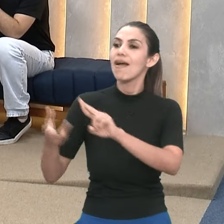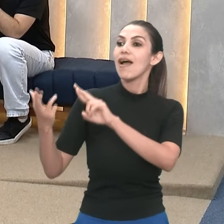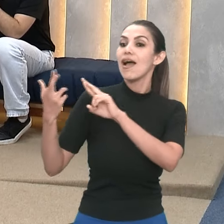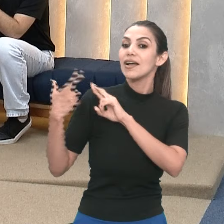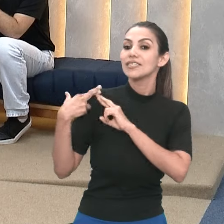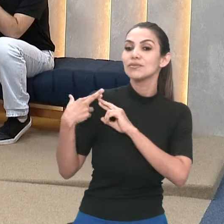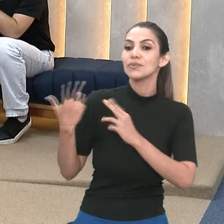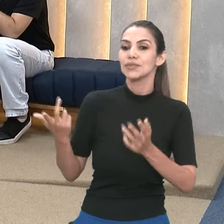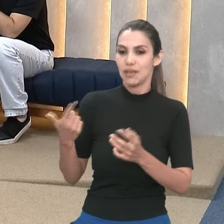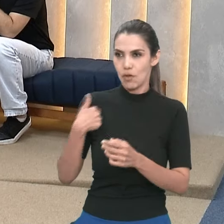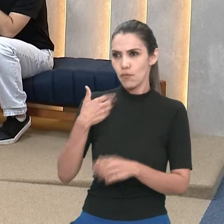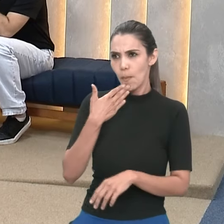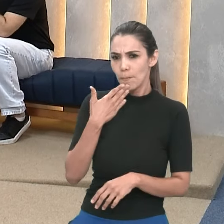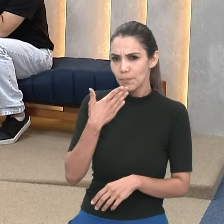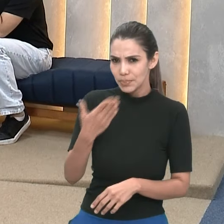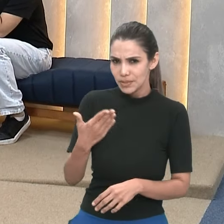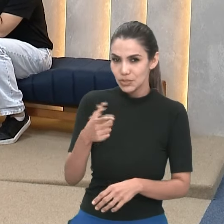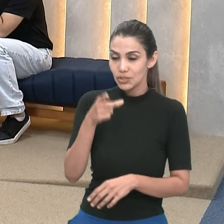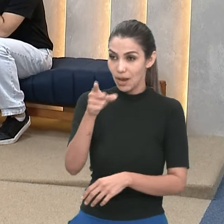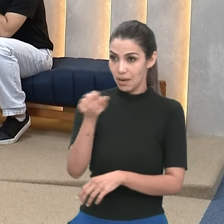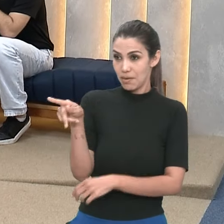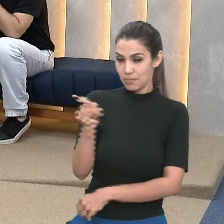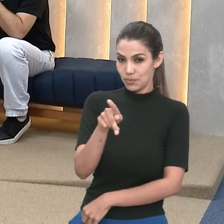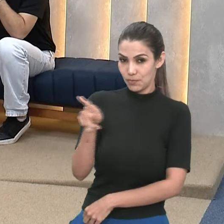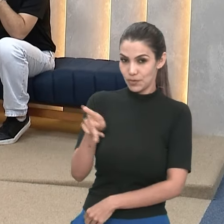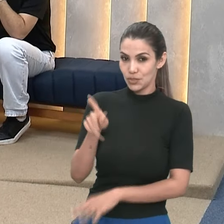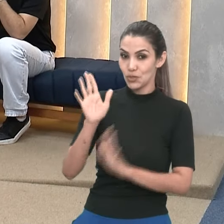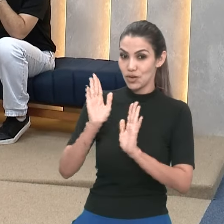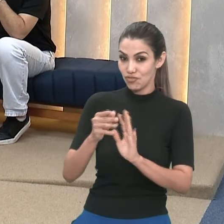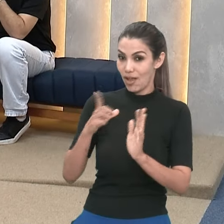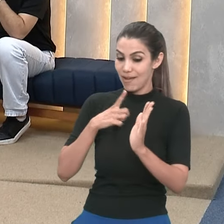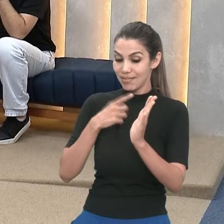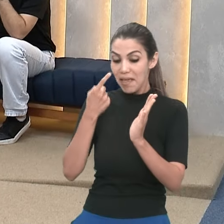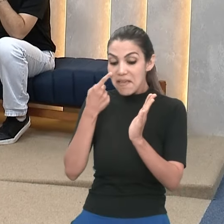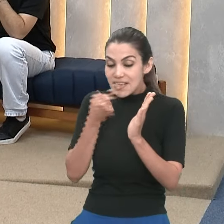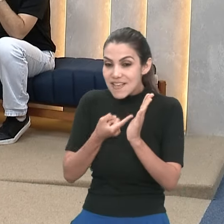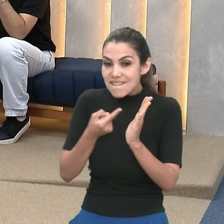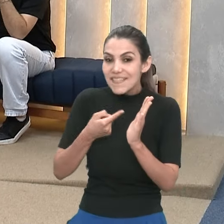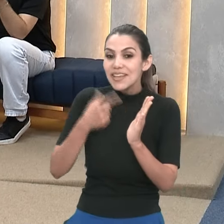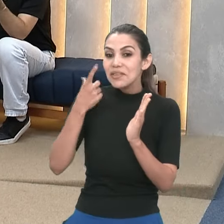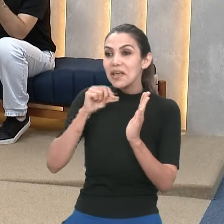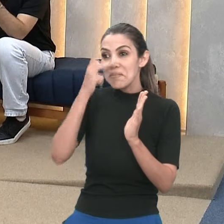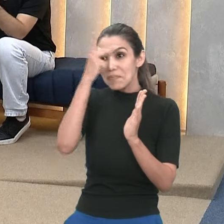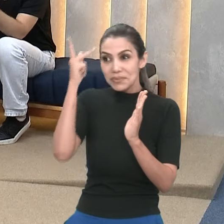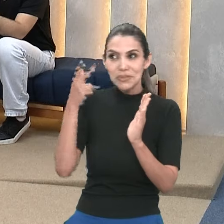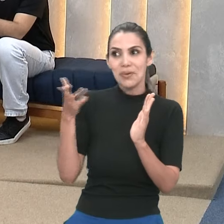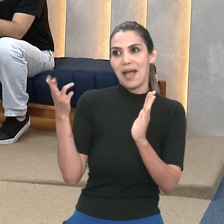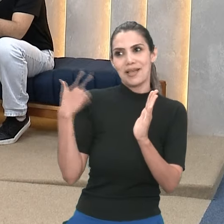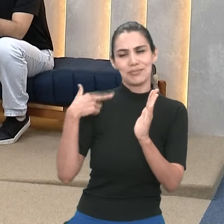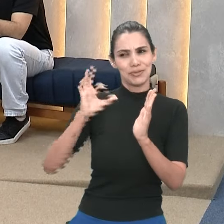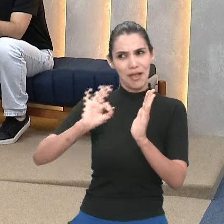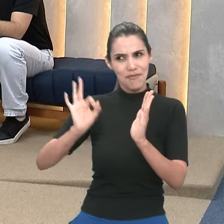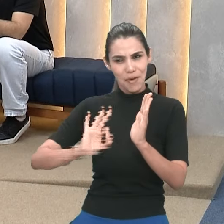né? Vou até pedir a professora que já está aqui com a colinha na mão, porque, realmente, gente, lembrar o nome,